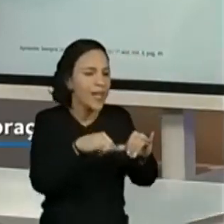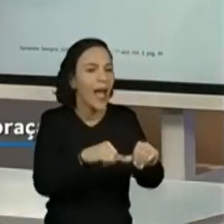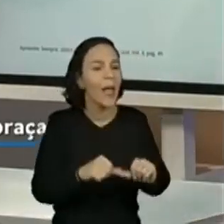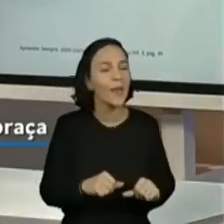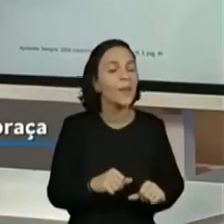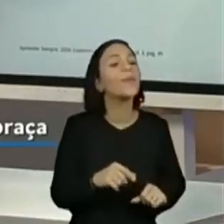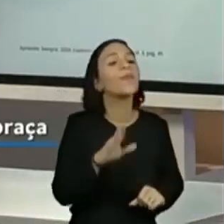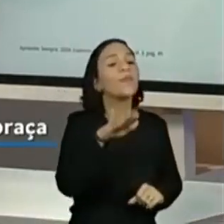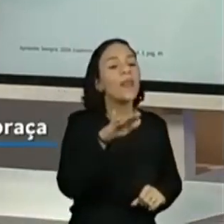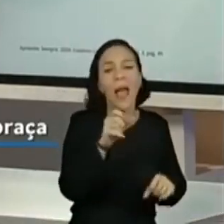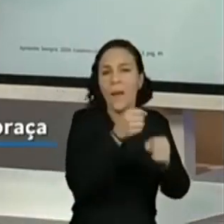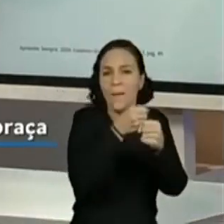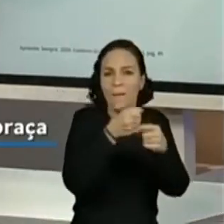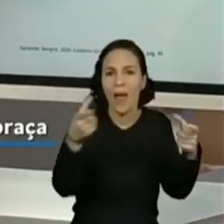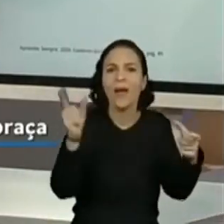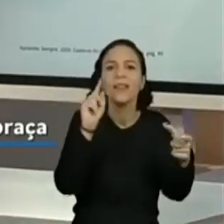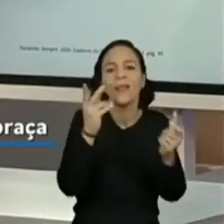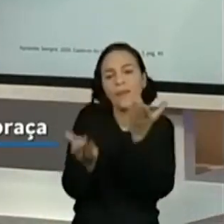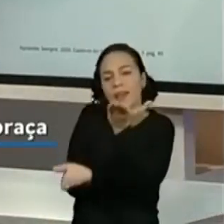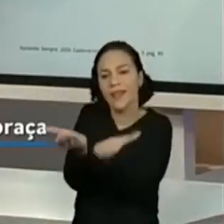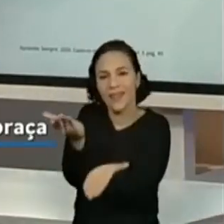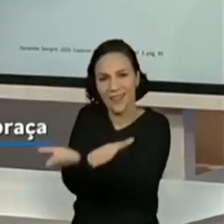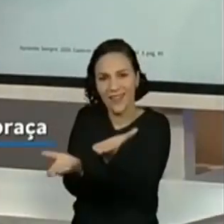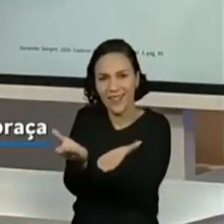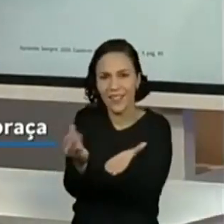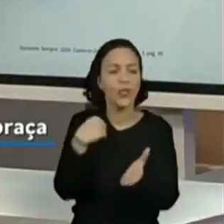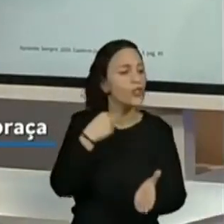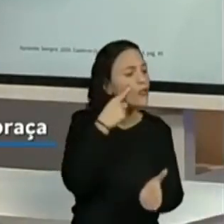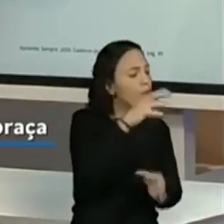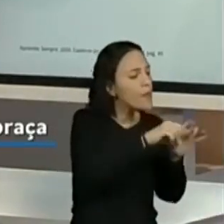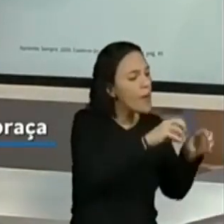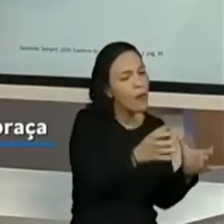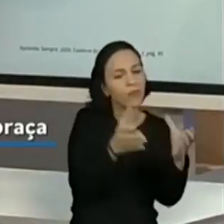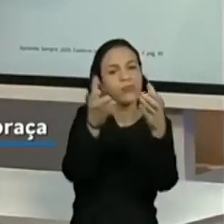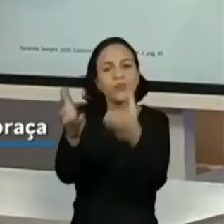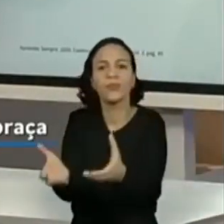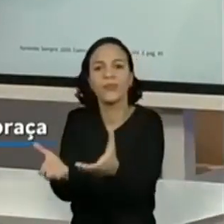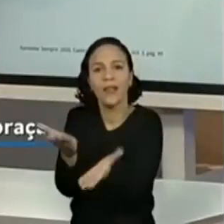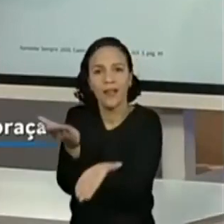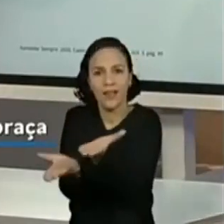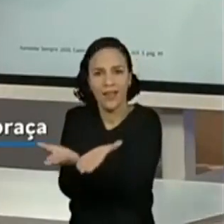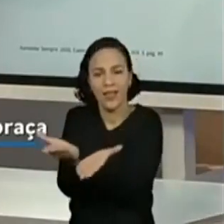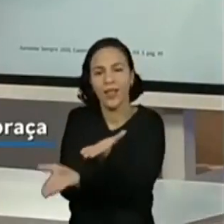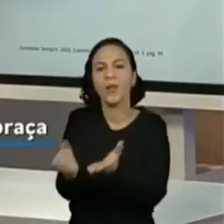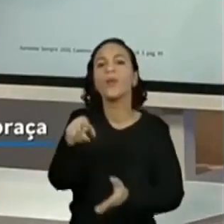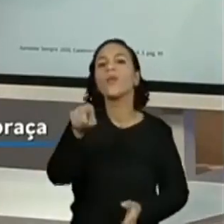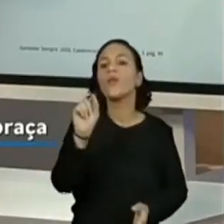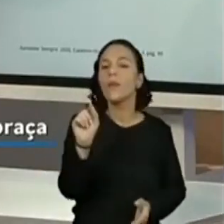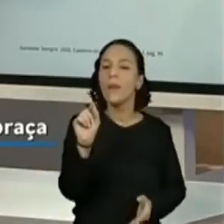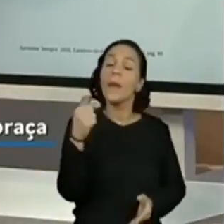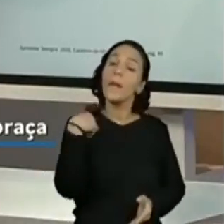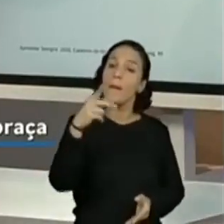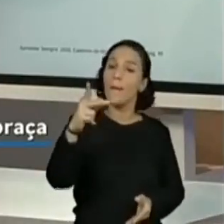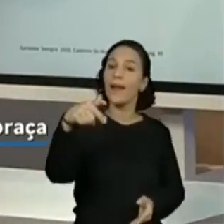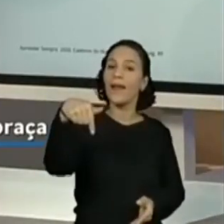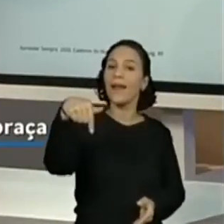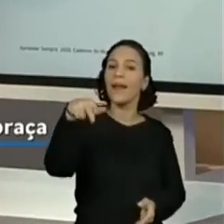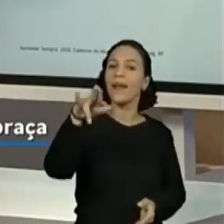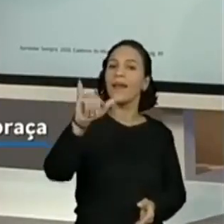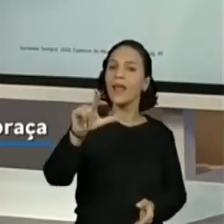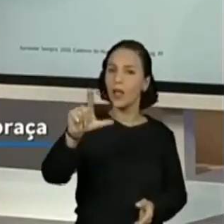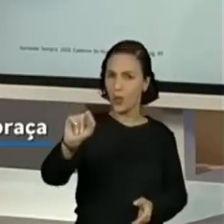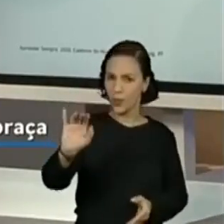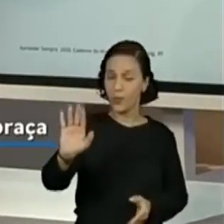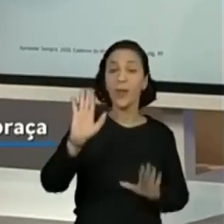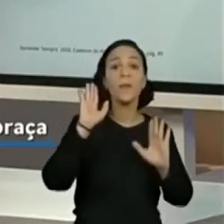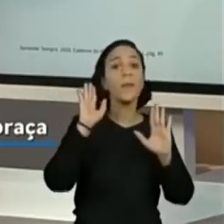venderem por quilo, a gente acaba, né, ali na feira, comprando o quê? O que a gente pode comprar por dúzia?